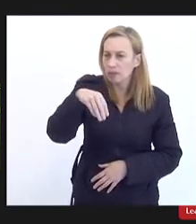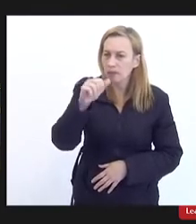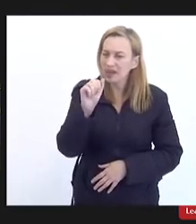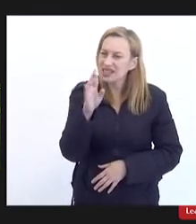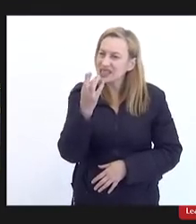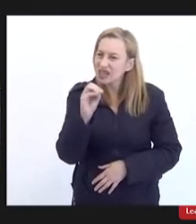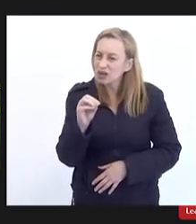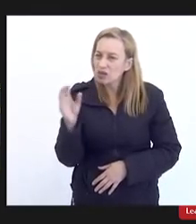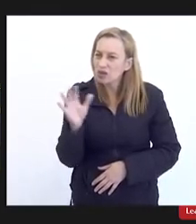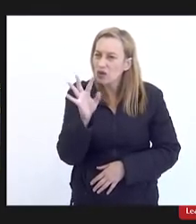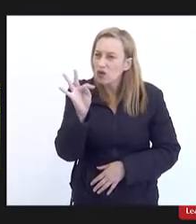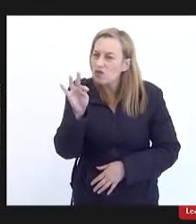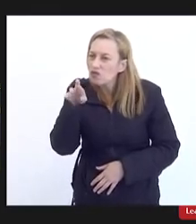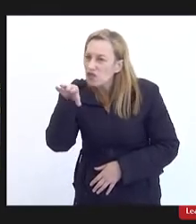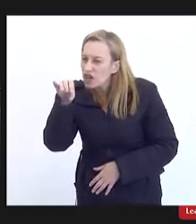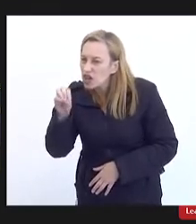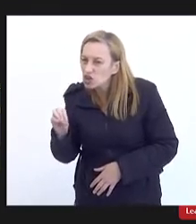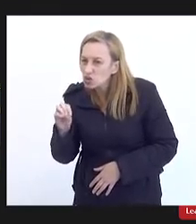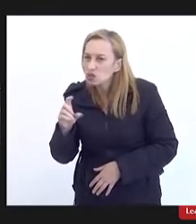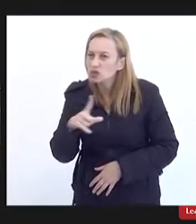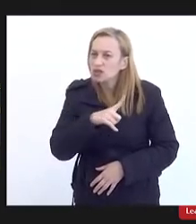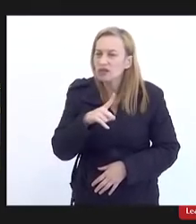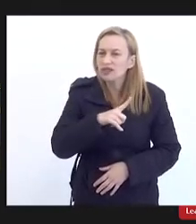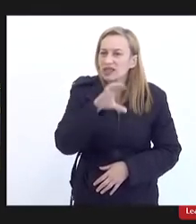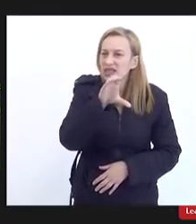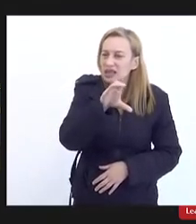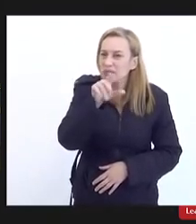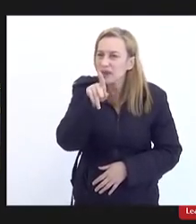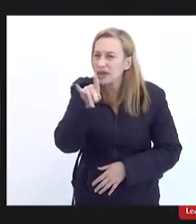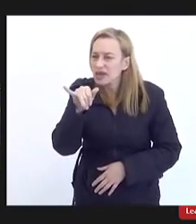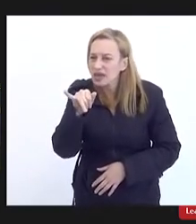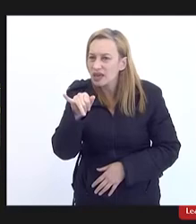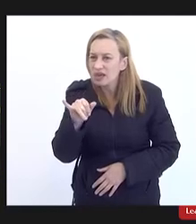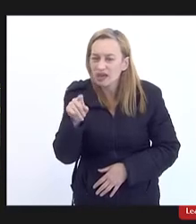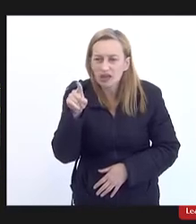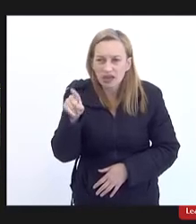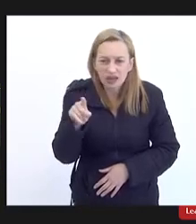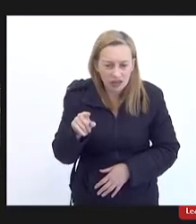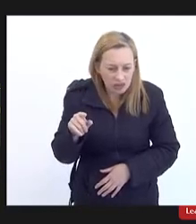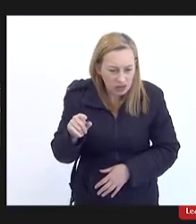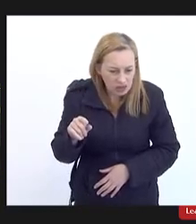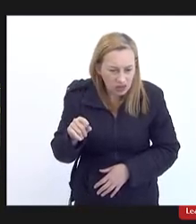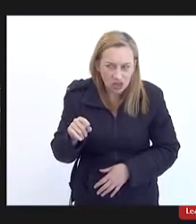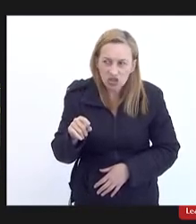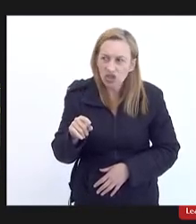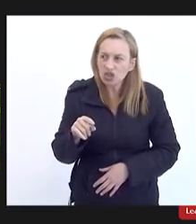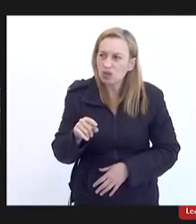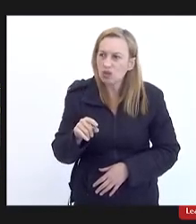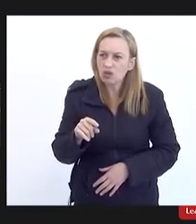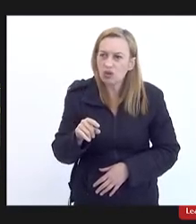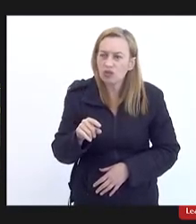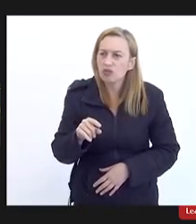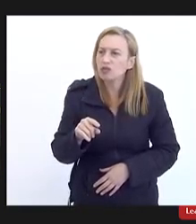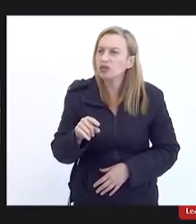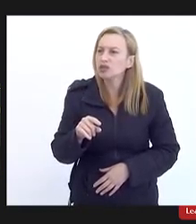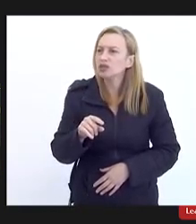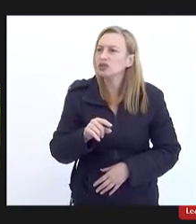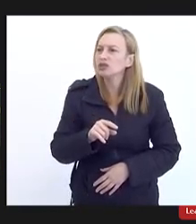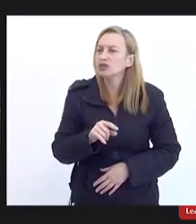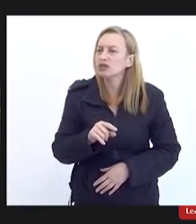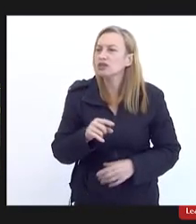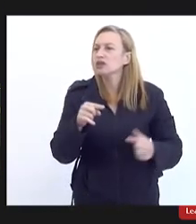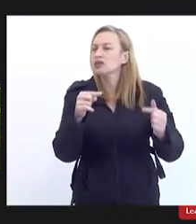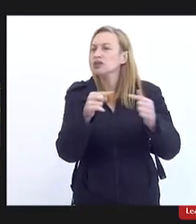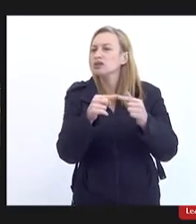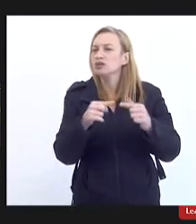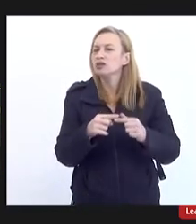Verde aí ele coube a CPI das polícias ninguém acreditava na executabilidade dessa CPI e culminou com a